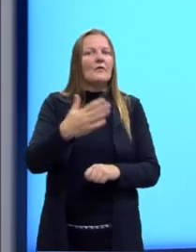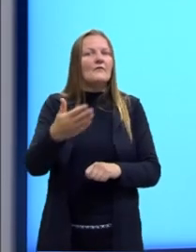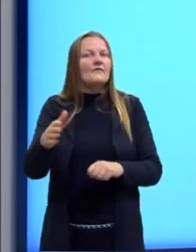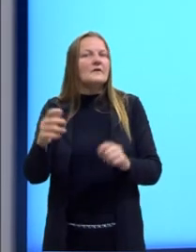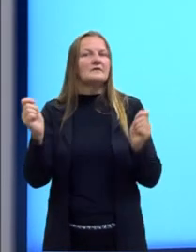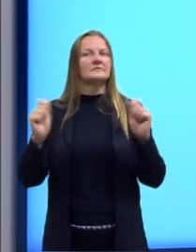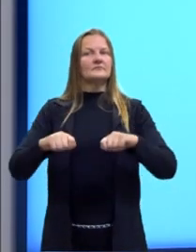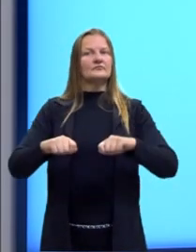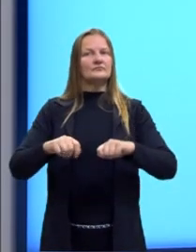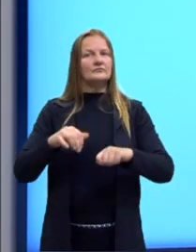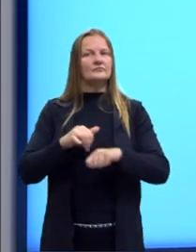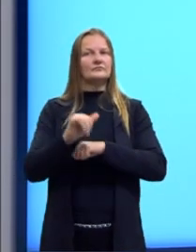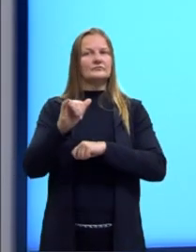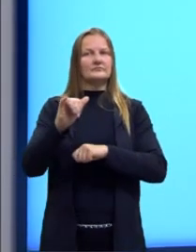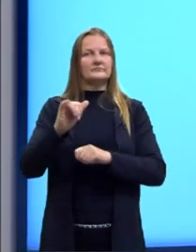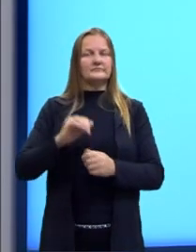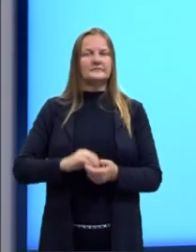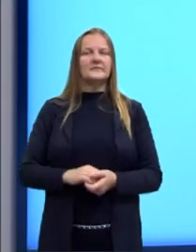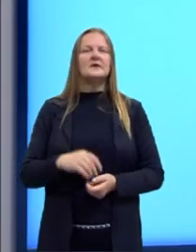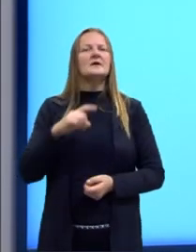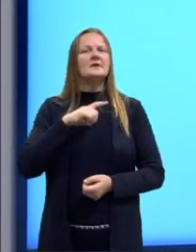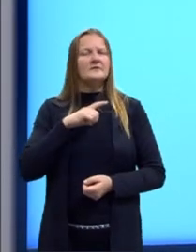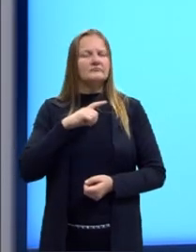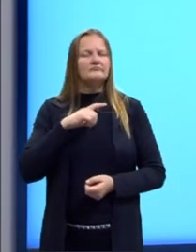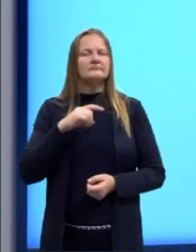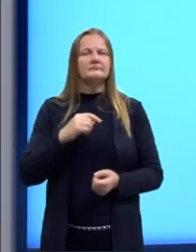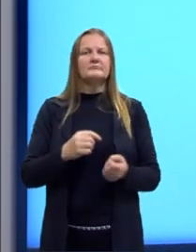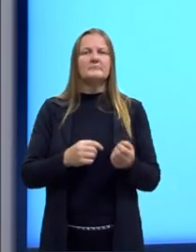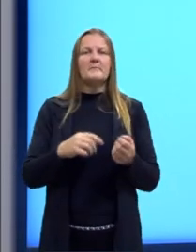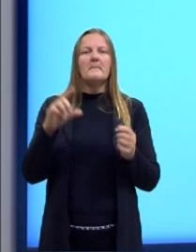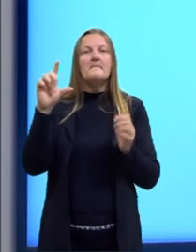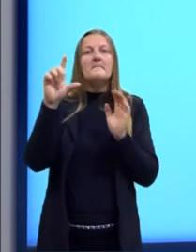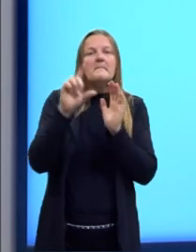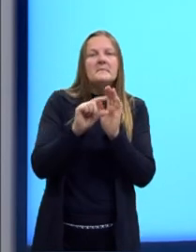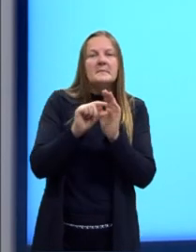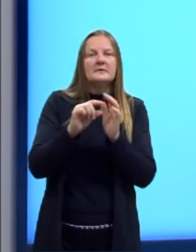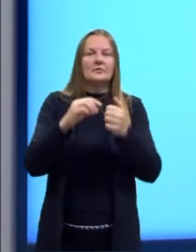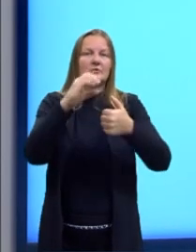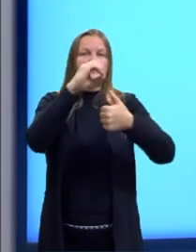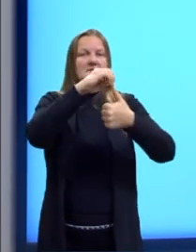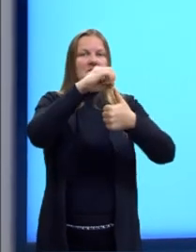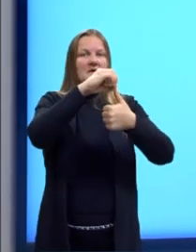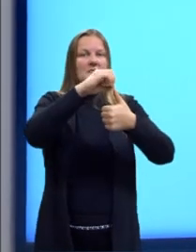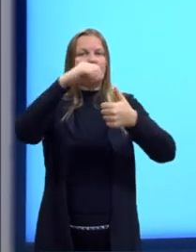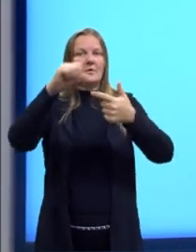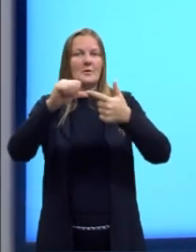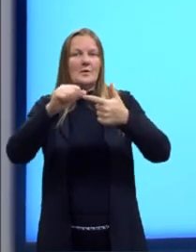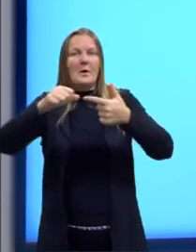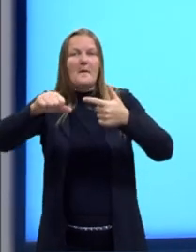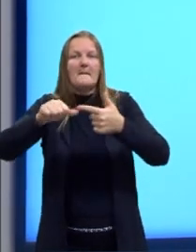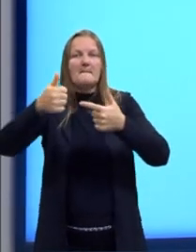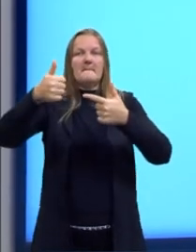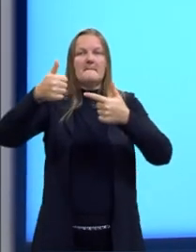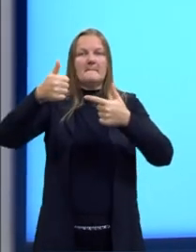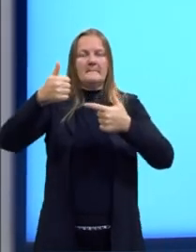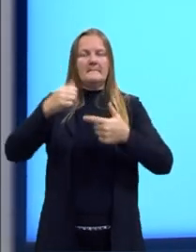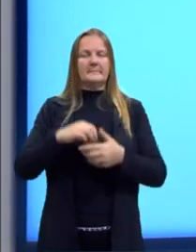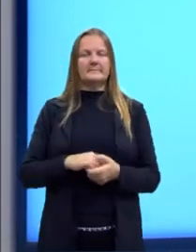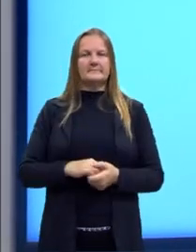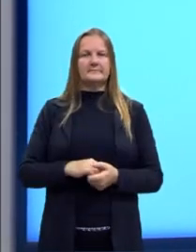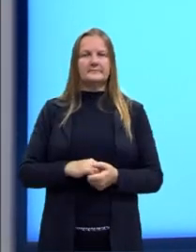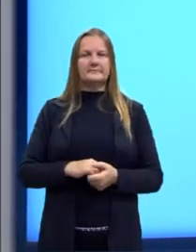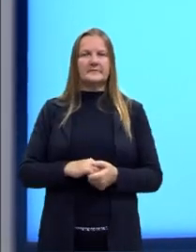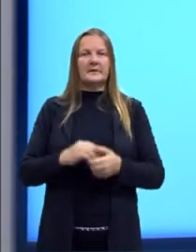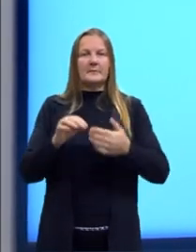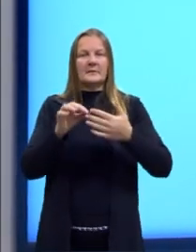acontecer? Pode. Tem uma probabilidade menor da zero, mas muito maior das outras condicionais. Lembra? Quanto